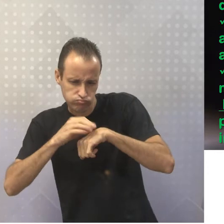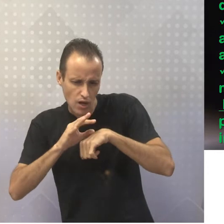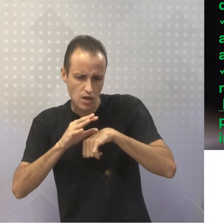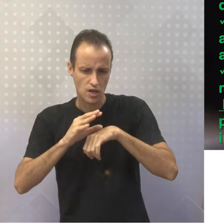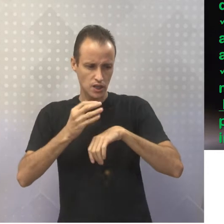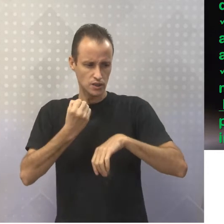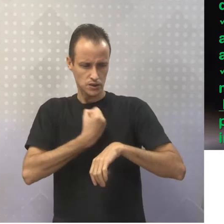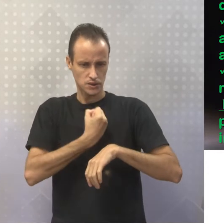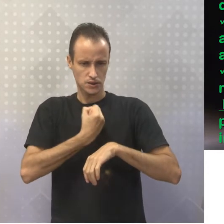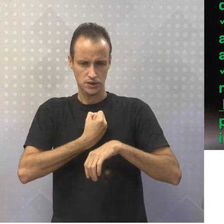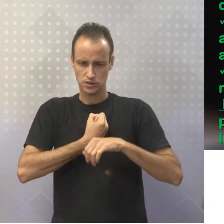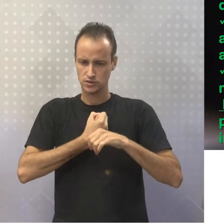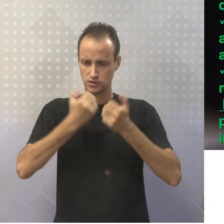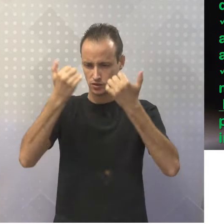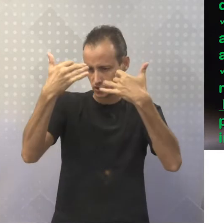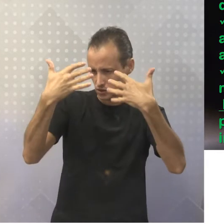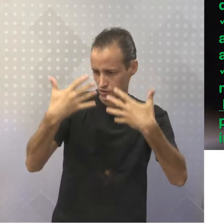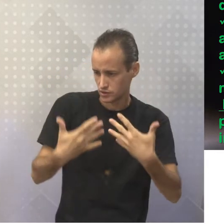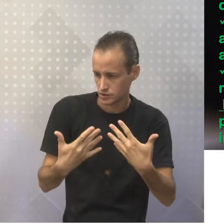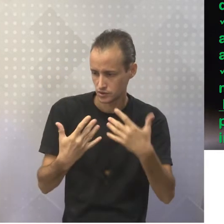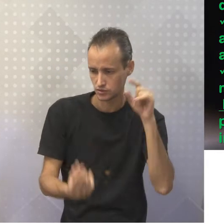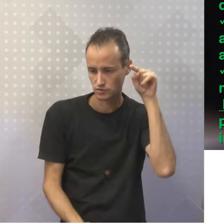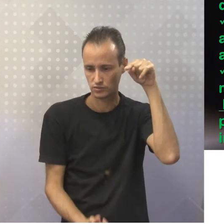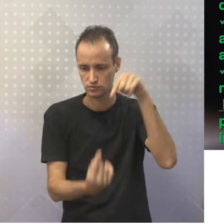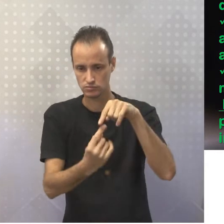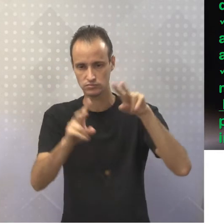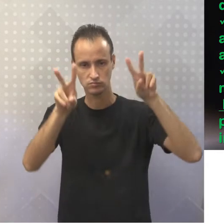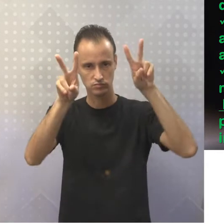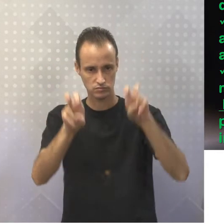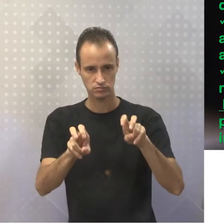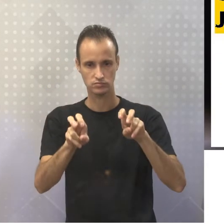a temática da reportagem.